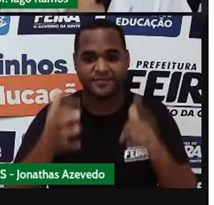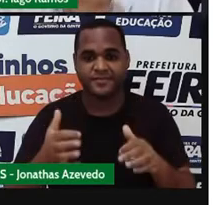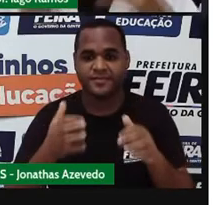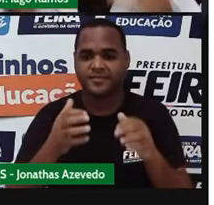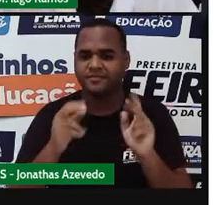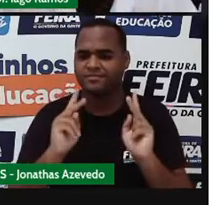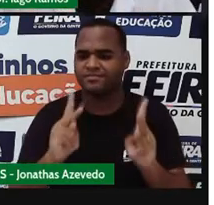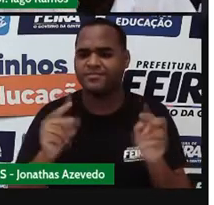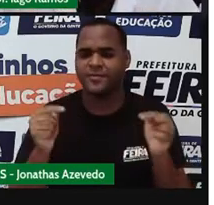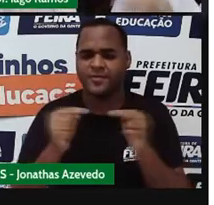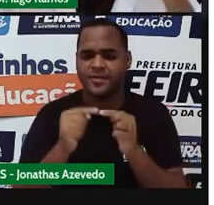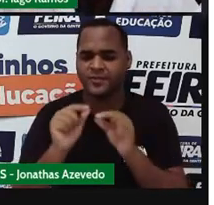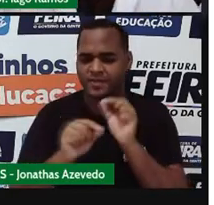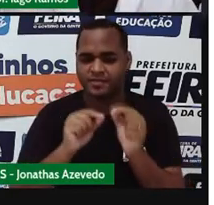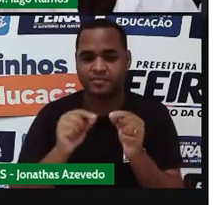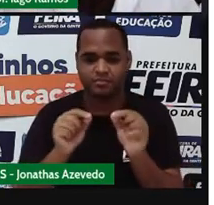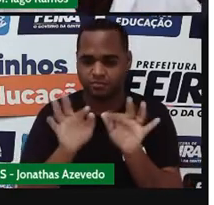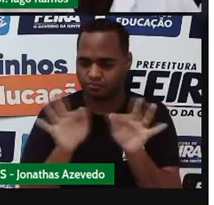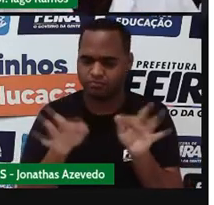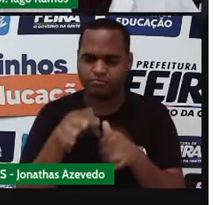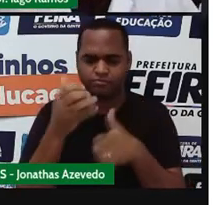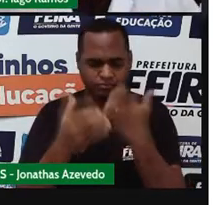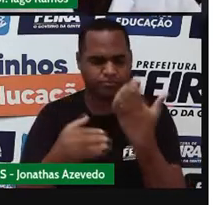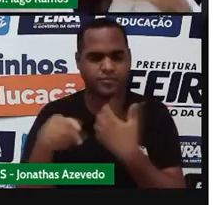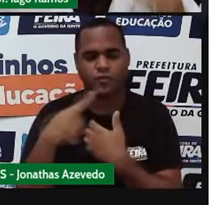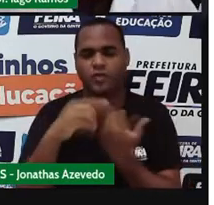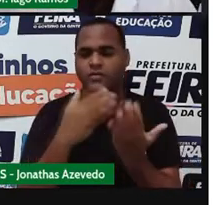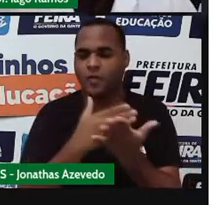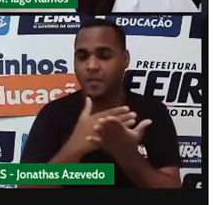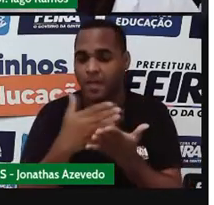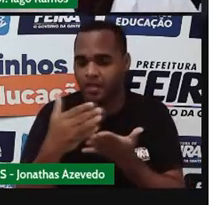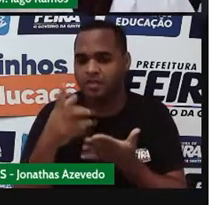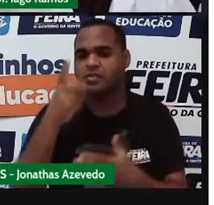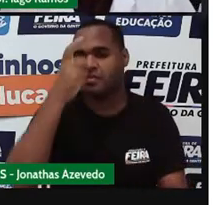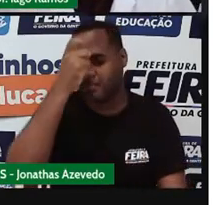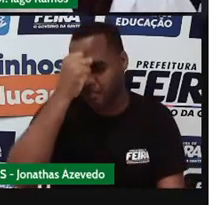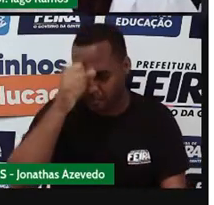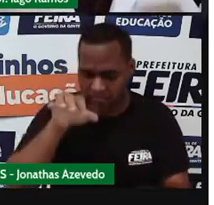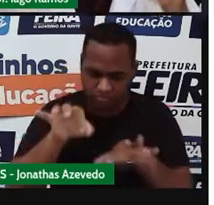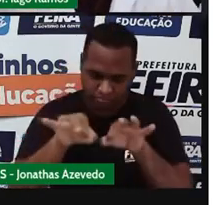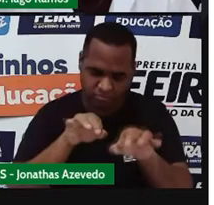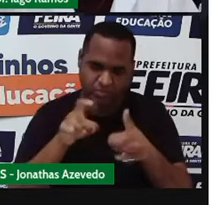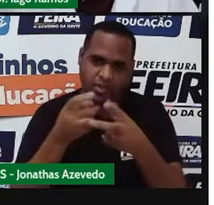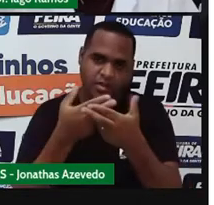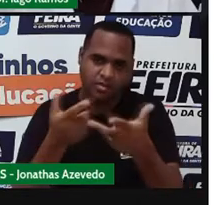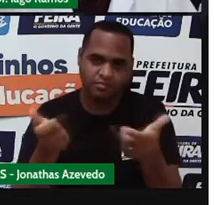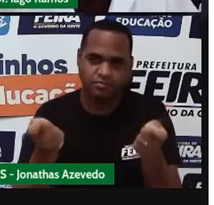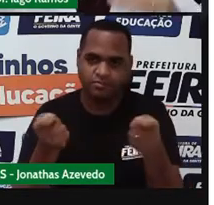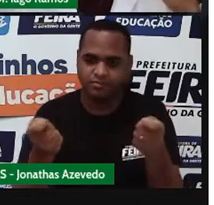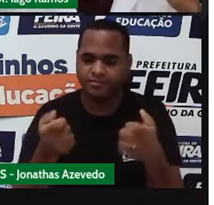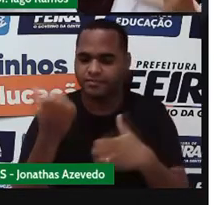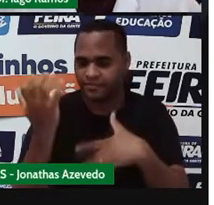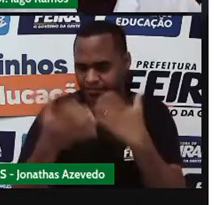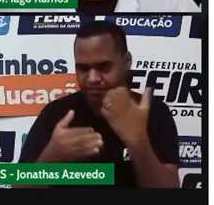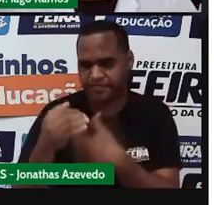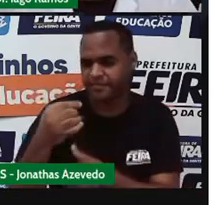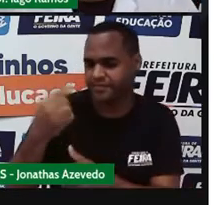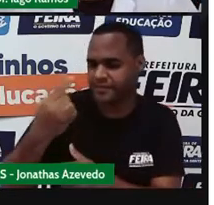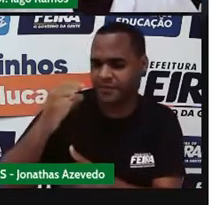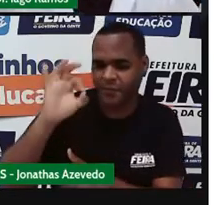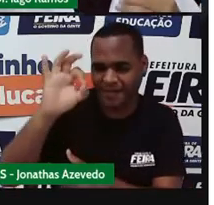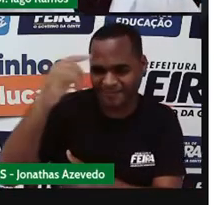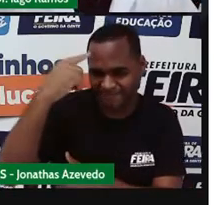uma forma assim mais simples, a gente vai começar a aprender a resolver equação do primeiro